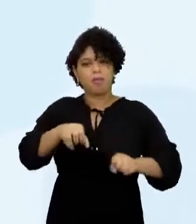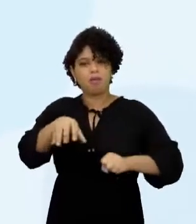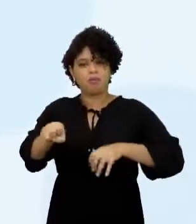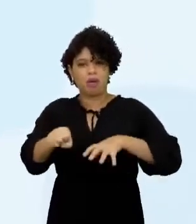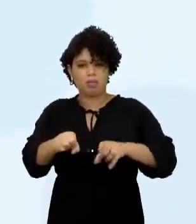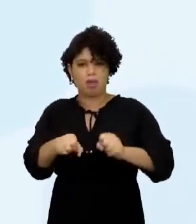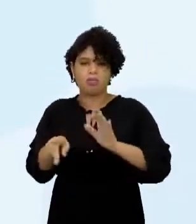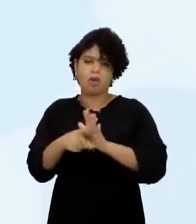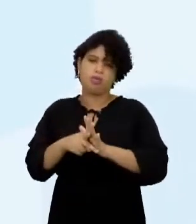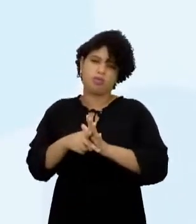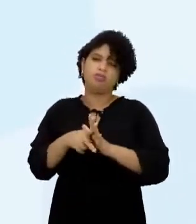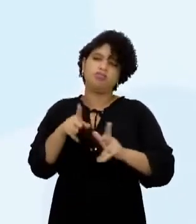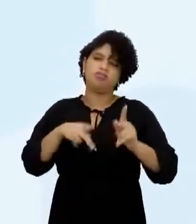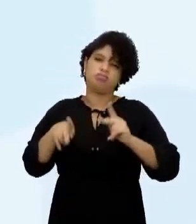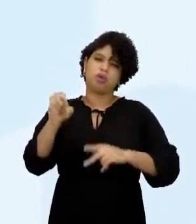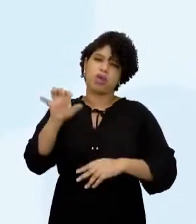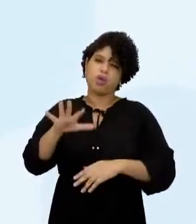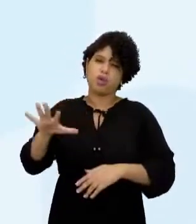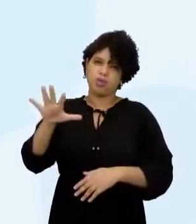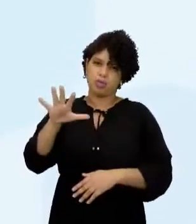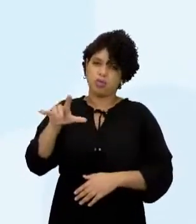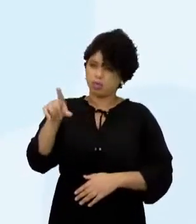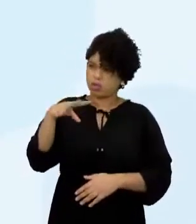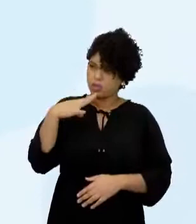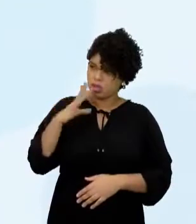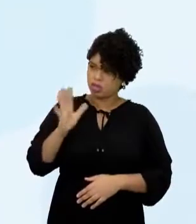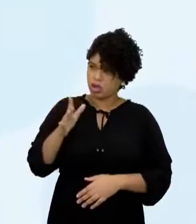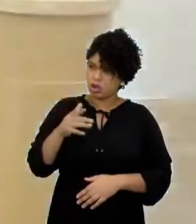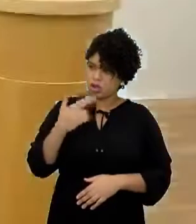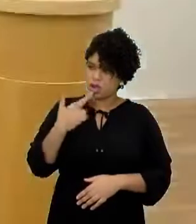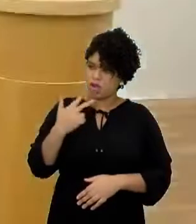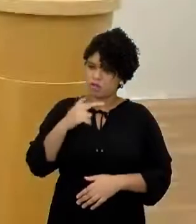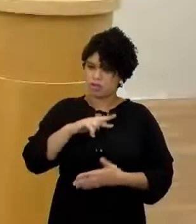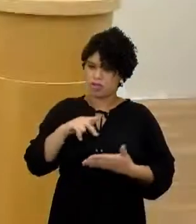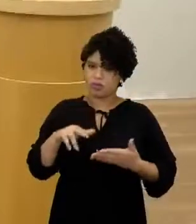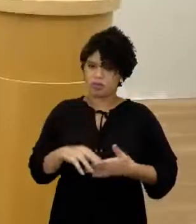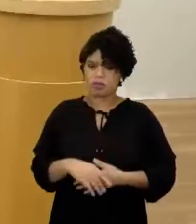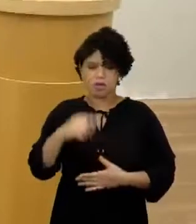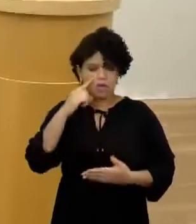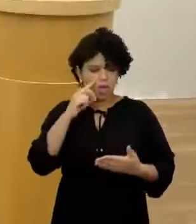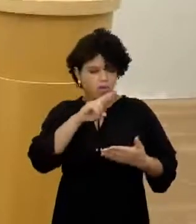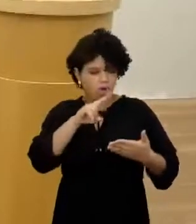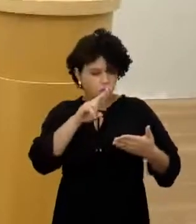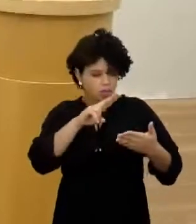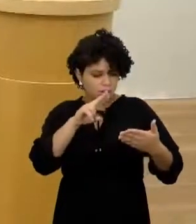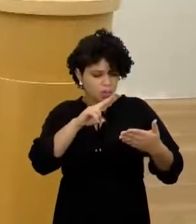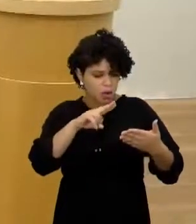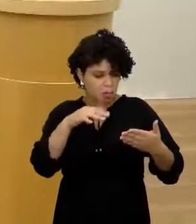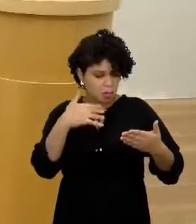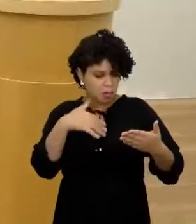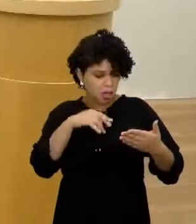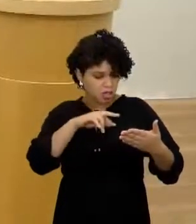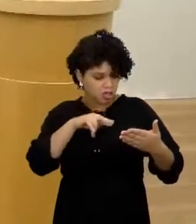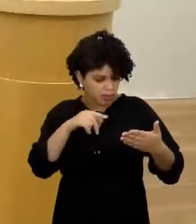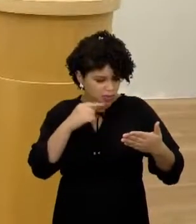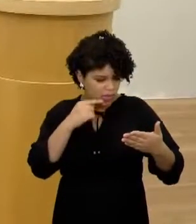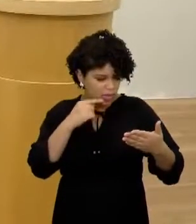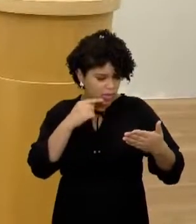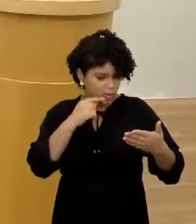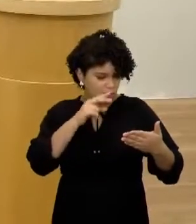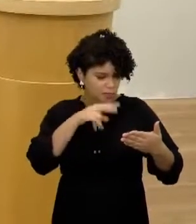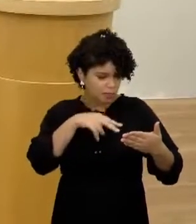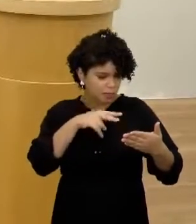europeia Conhecia aí, Yas? Legal, Tupi, Gari, Michi, Pano, Tacana,